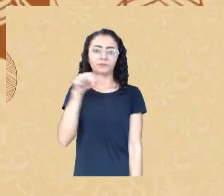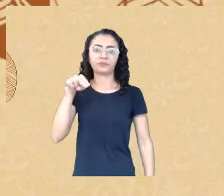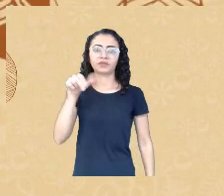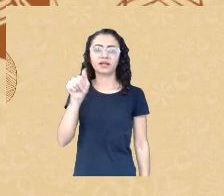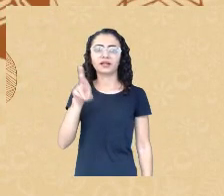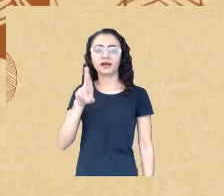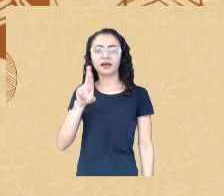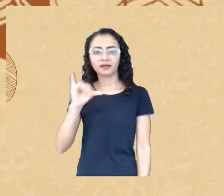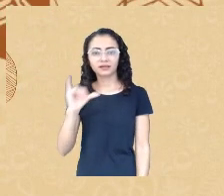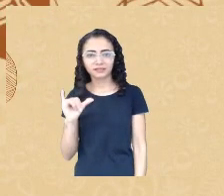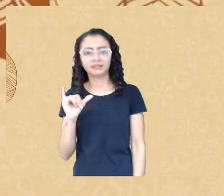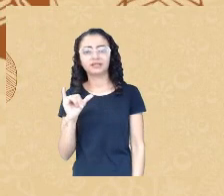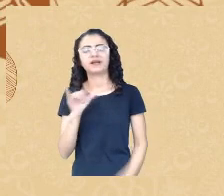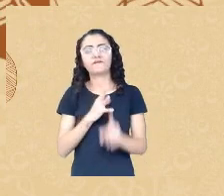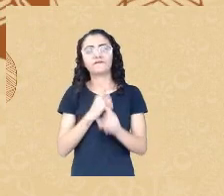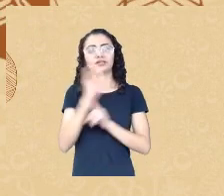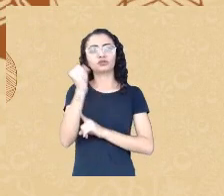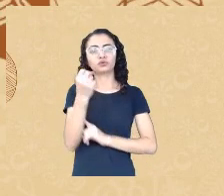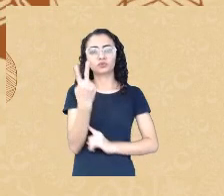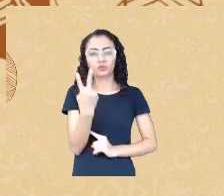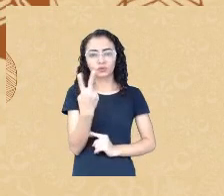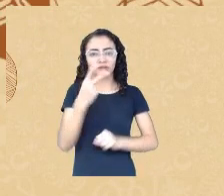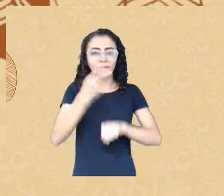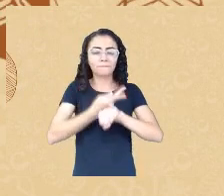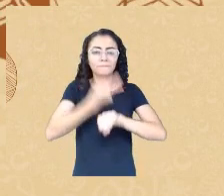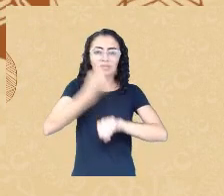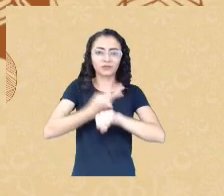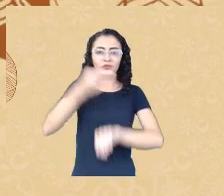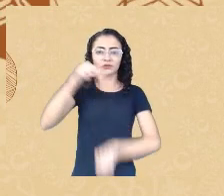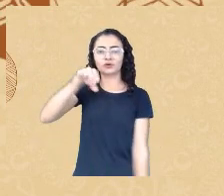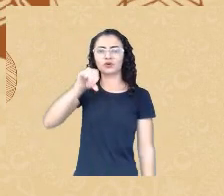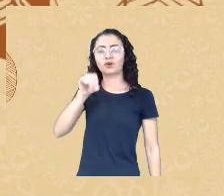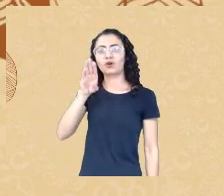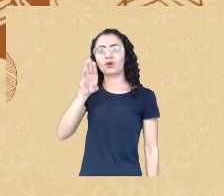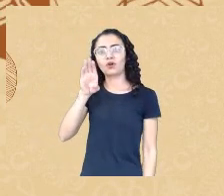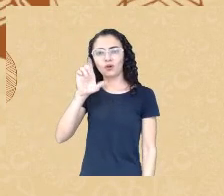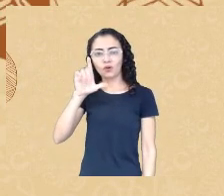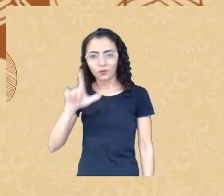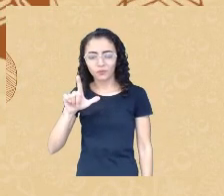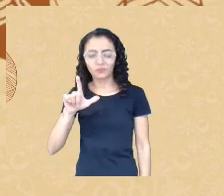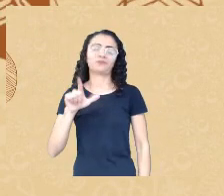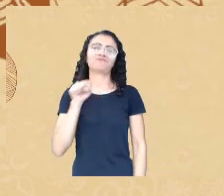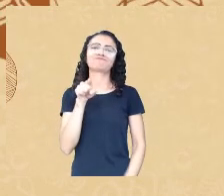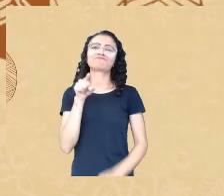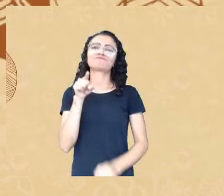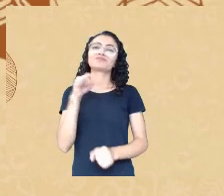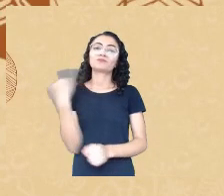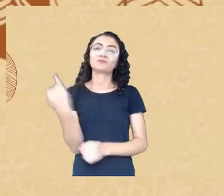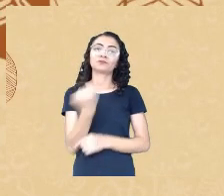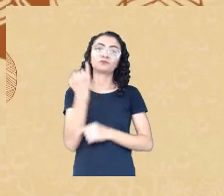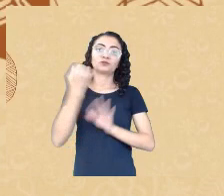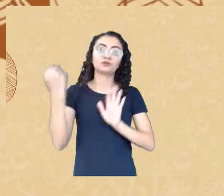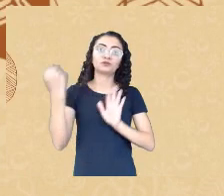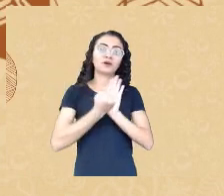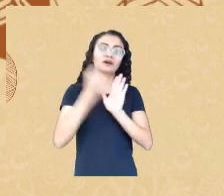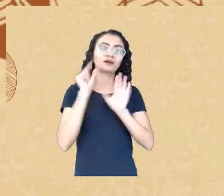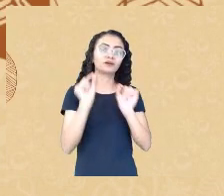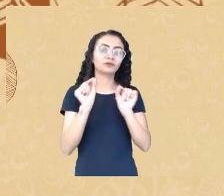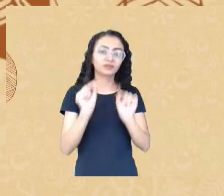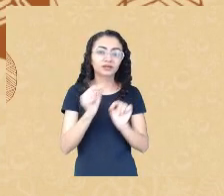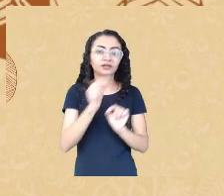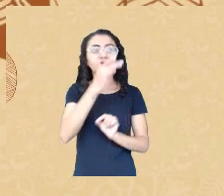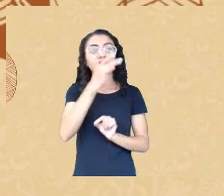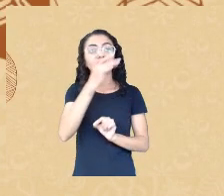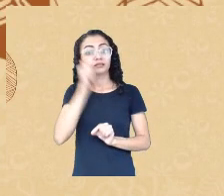vencedora de dois prêmios Nobel então é muito importante porque isso marca para a gente a ideia de que mulheres podem produzir ciência